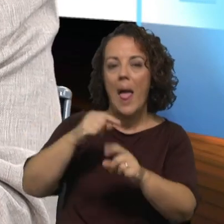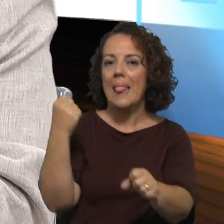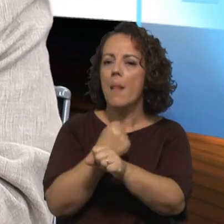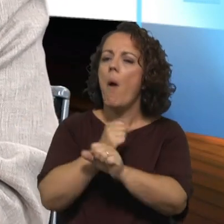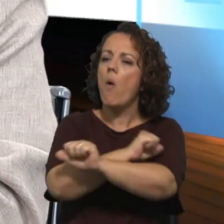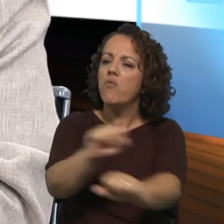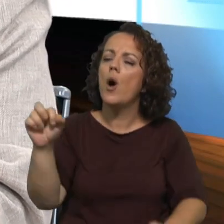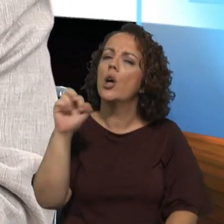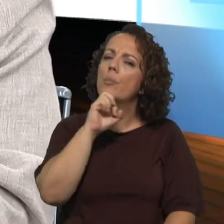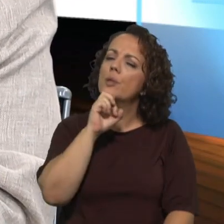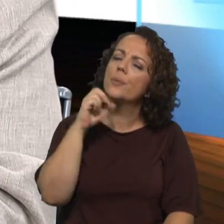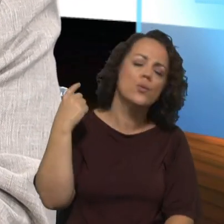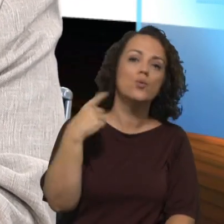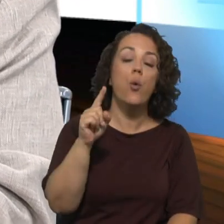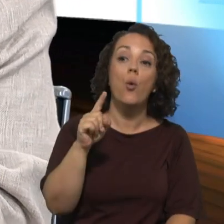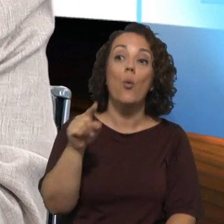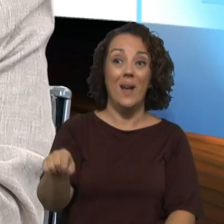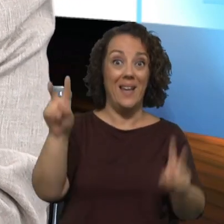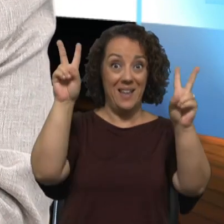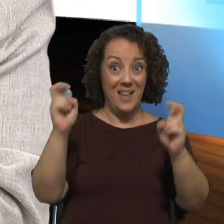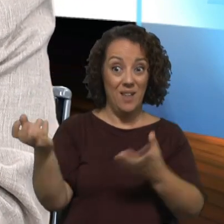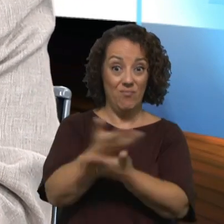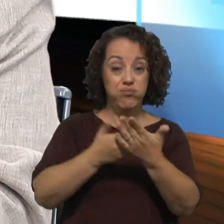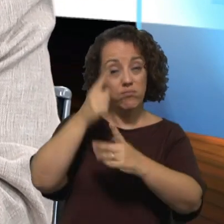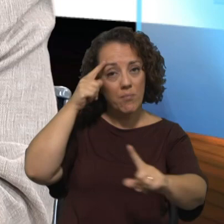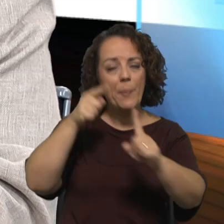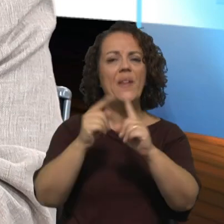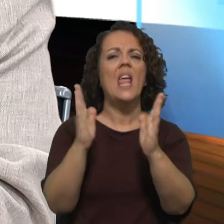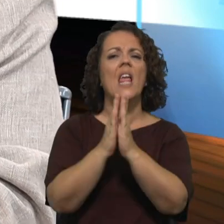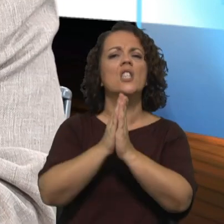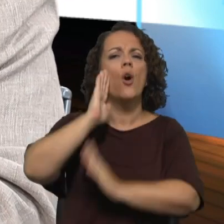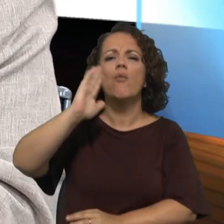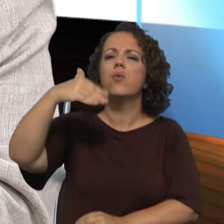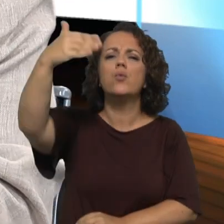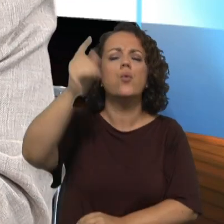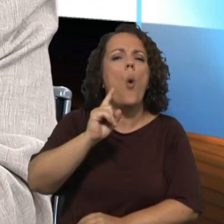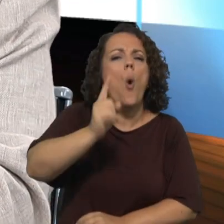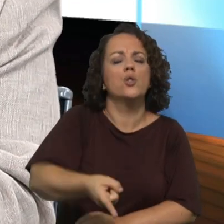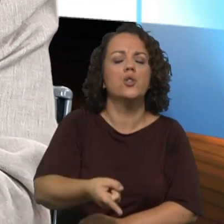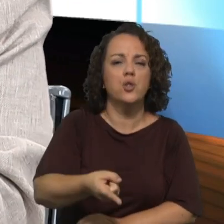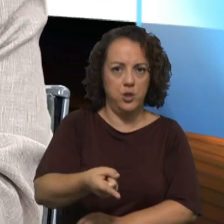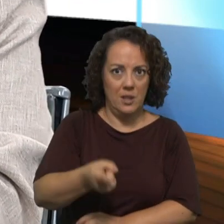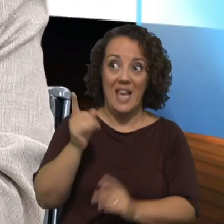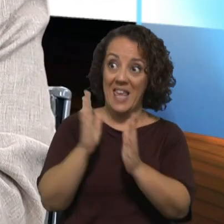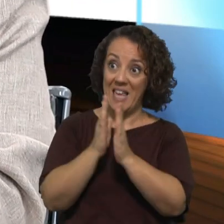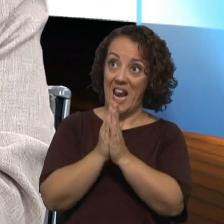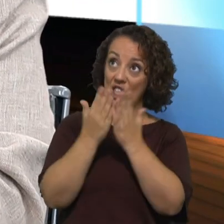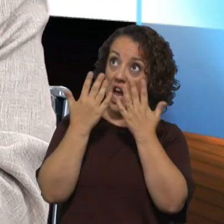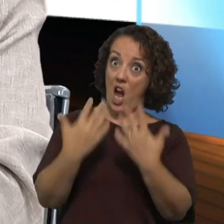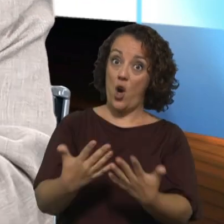o tema pode ser o sínodo é sobre a igreja e sobre a igreja do futuro e o que é que esta igreja tem para oferecer a sociedade de hoje